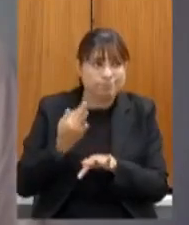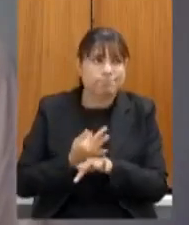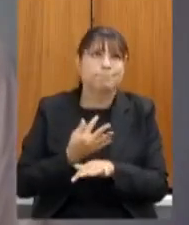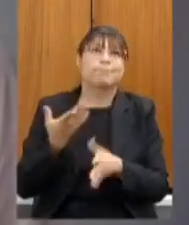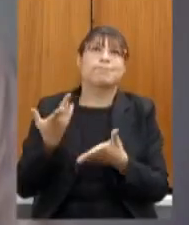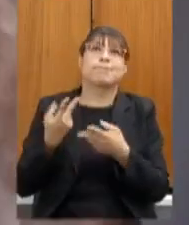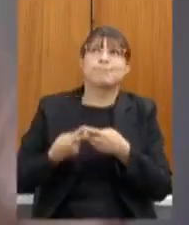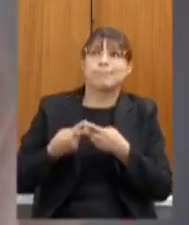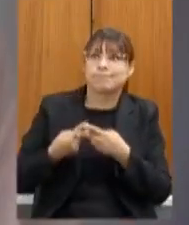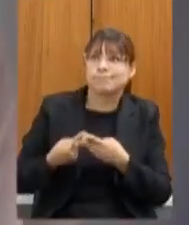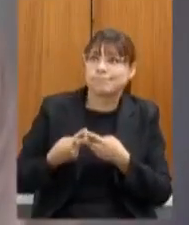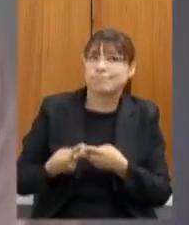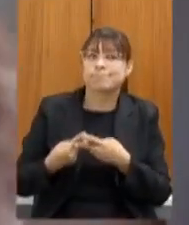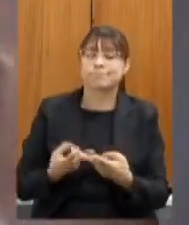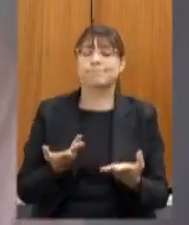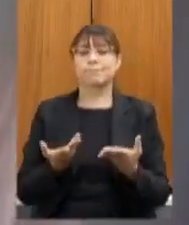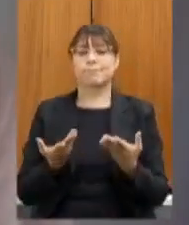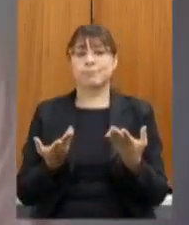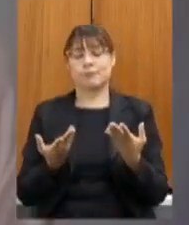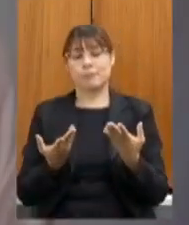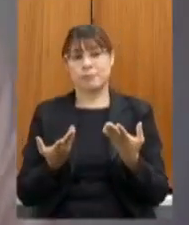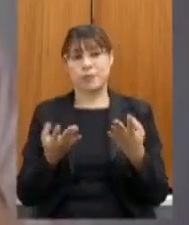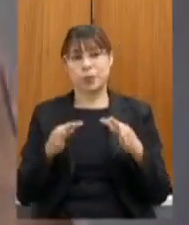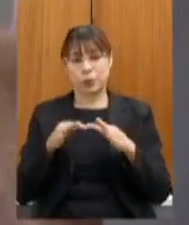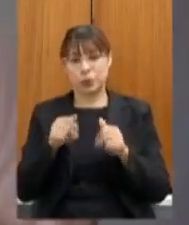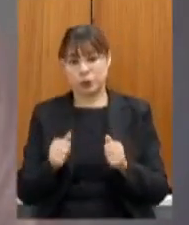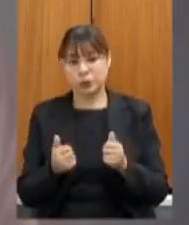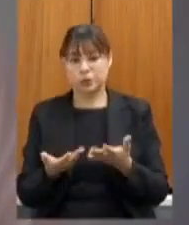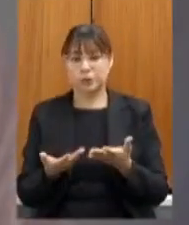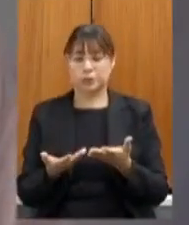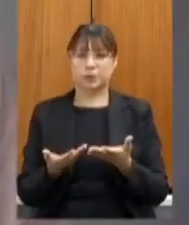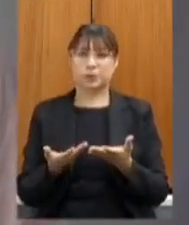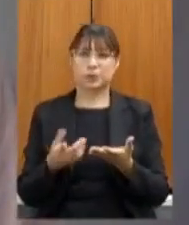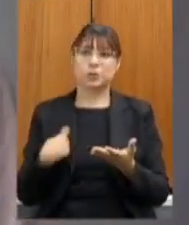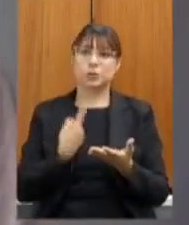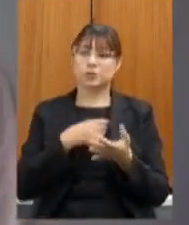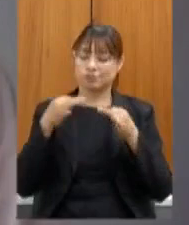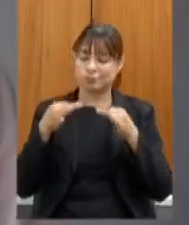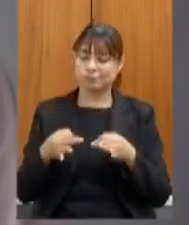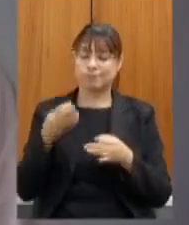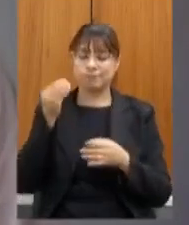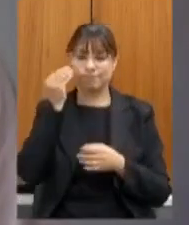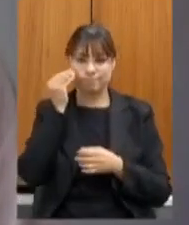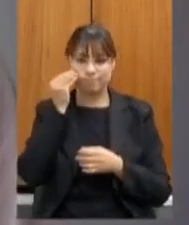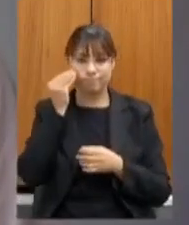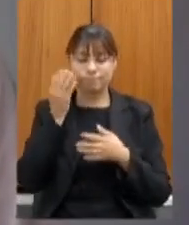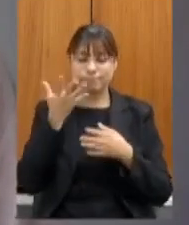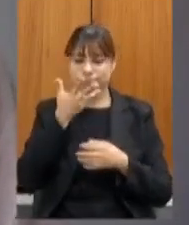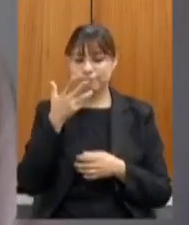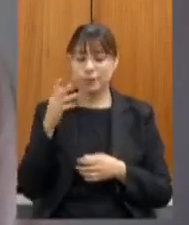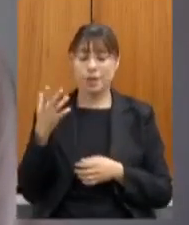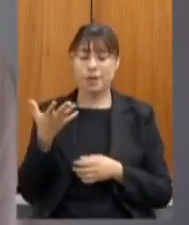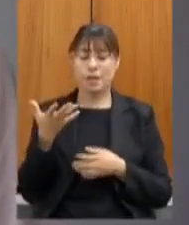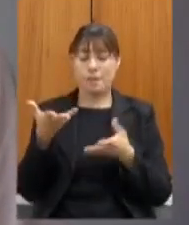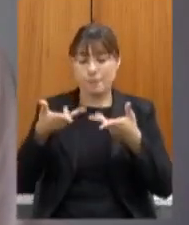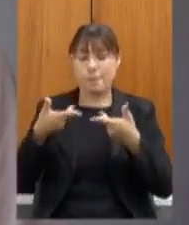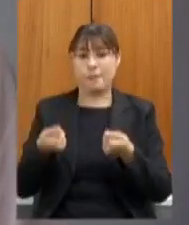com a rede estadual com a Secretaria de Educação nessa certeza de que a gente vem buscando o melhor processo